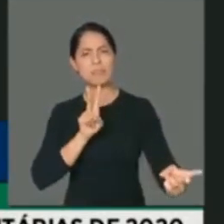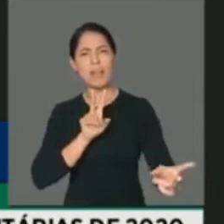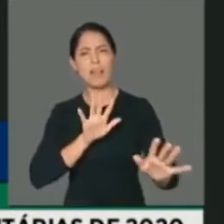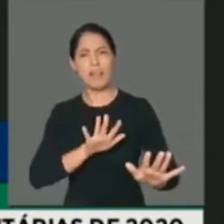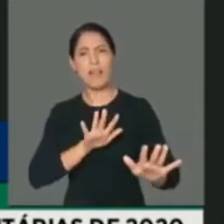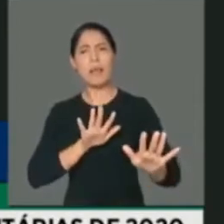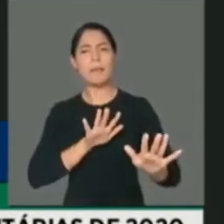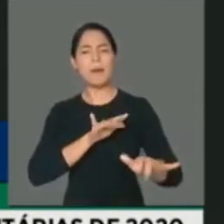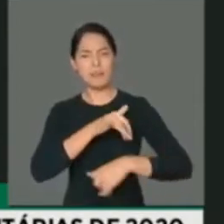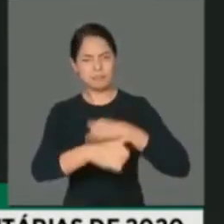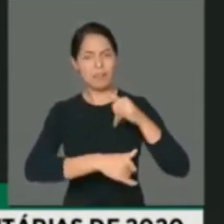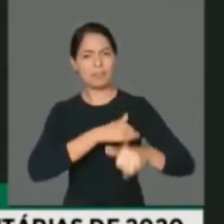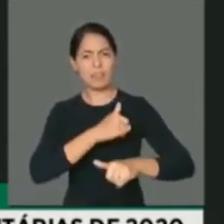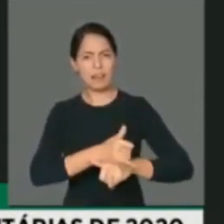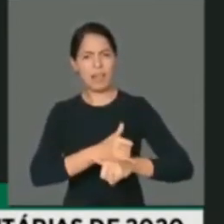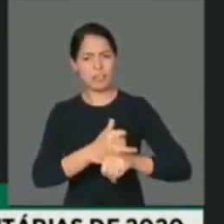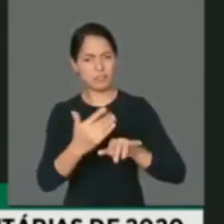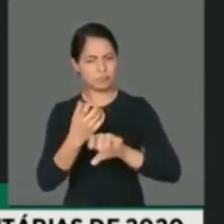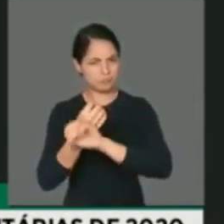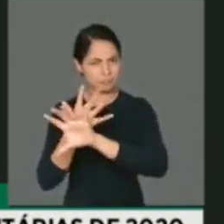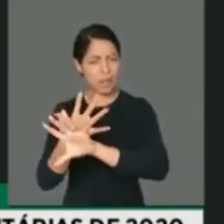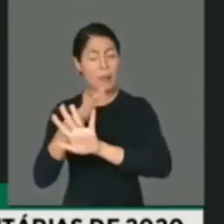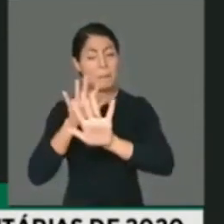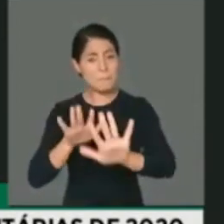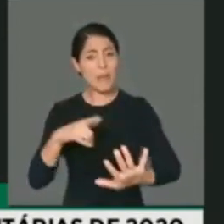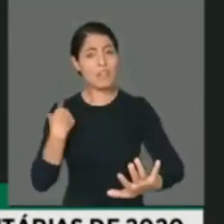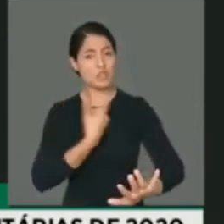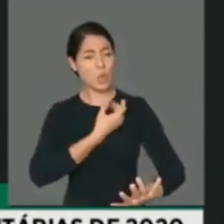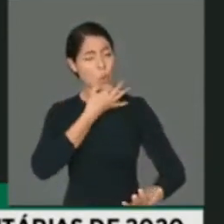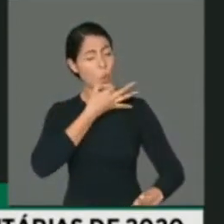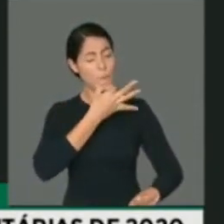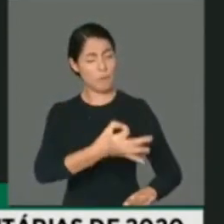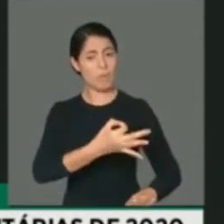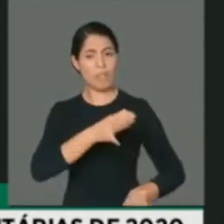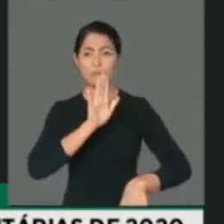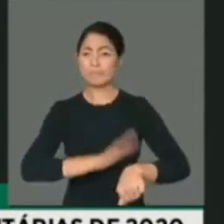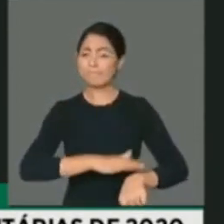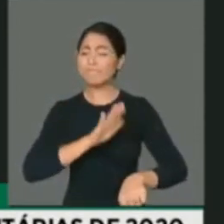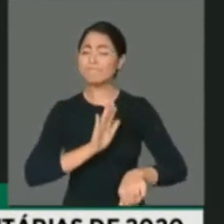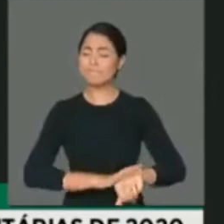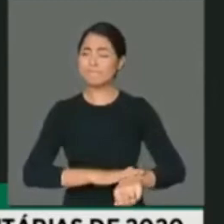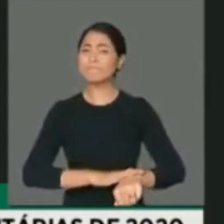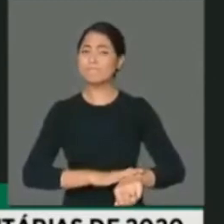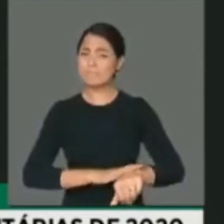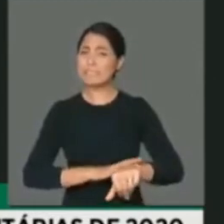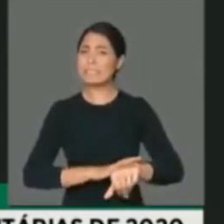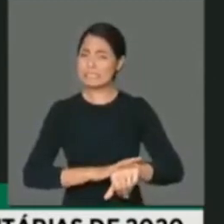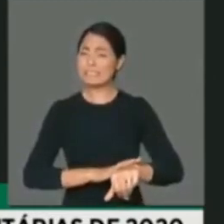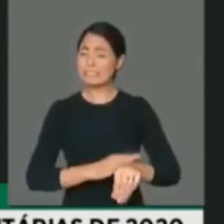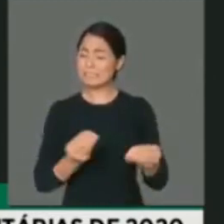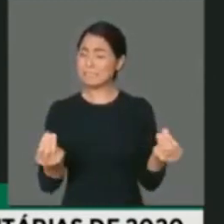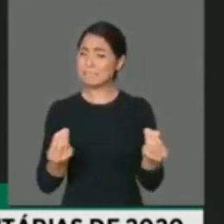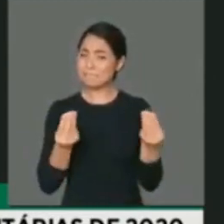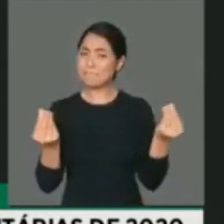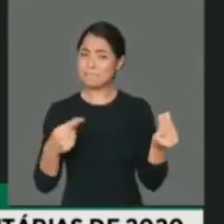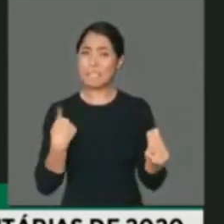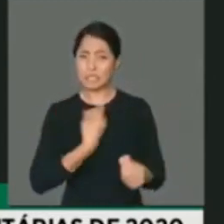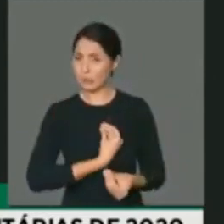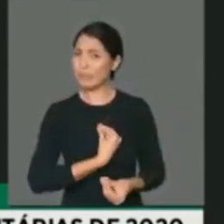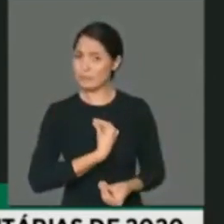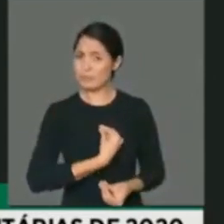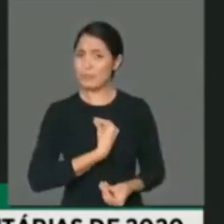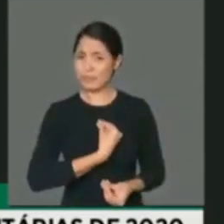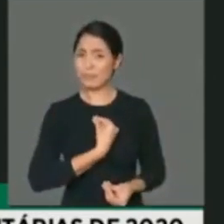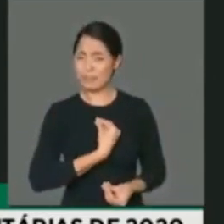expondo aí nossas opiniões, sobretudo num momento tão delicado como nós vivemos. Nós já tentamos